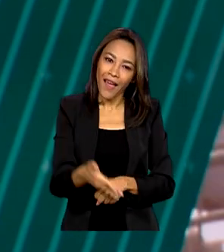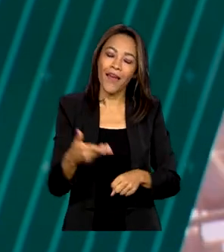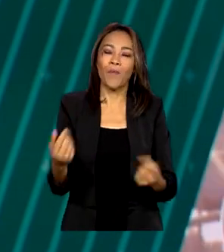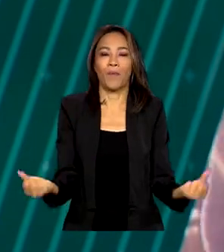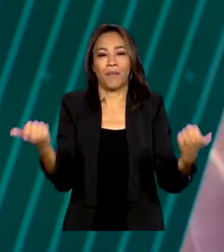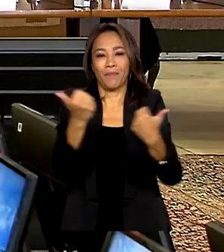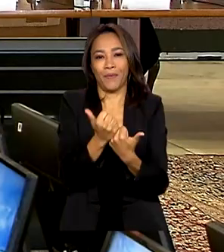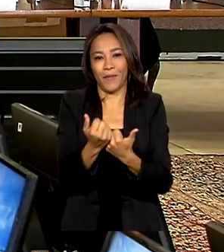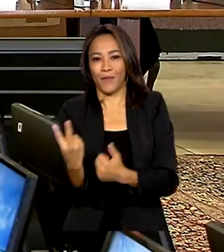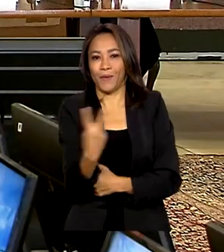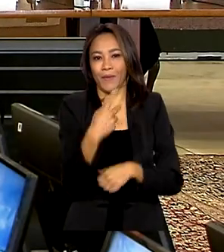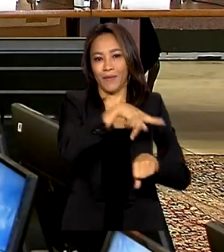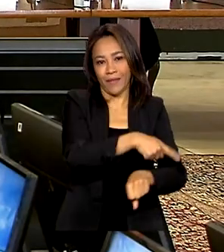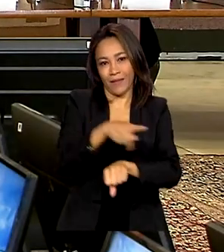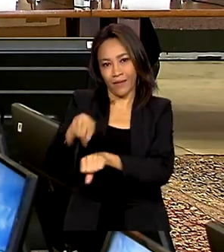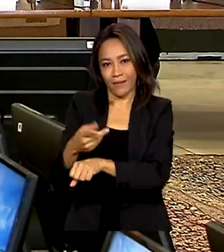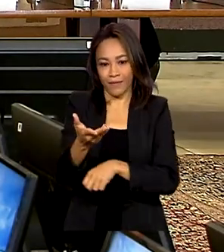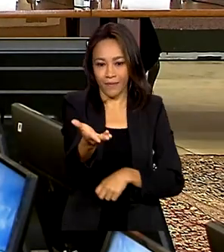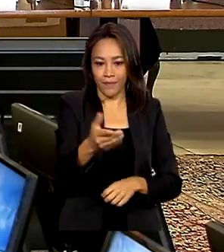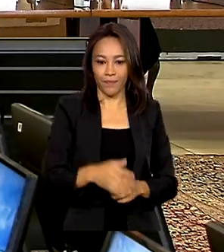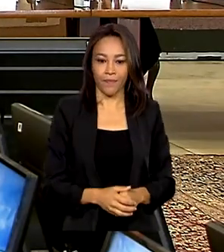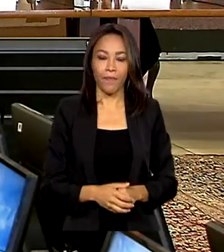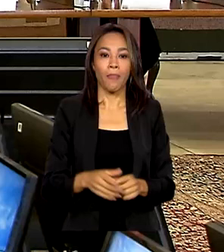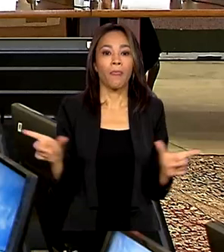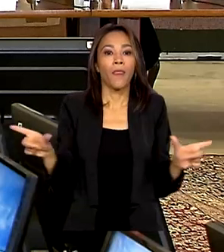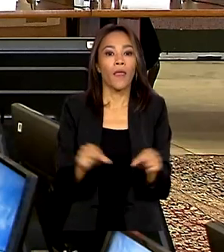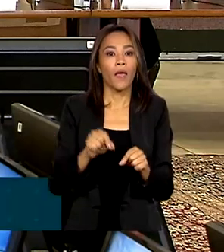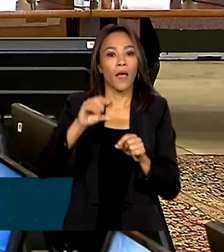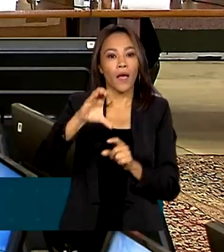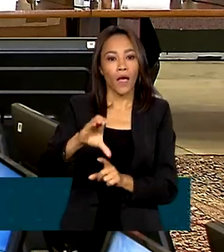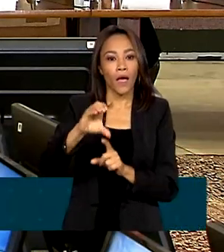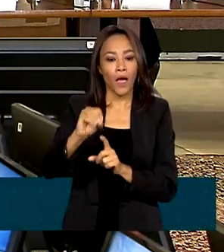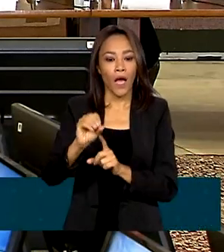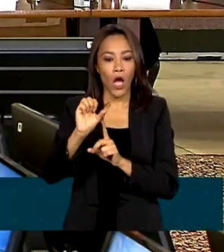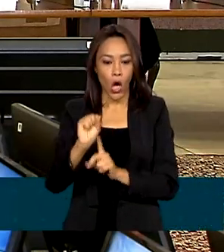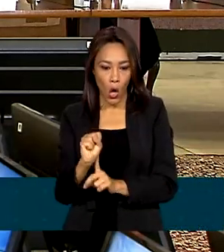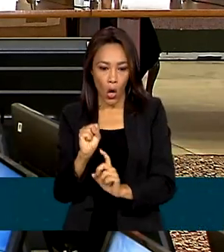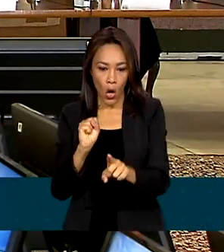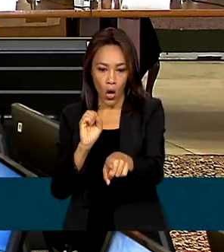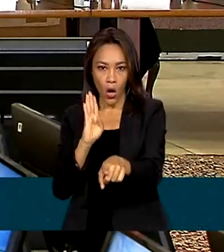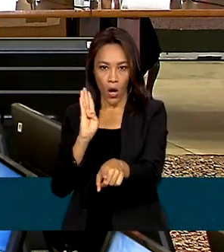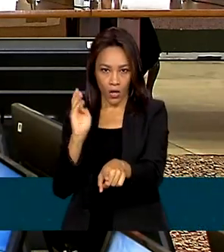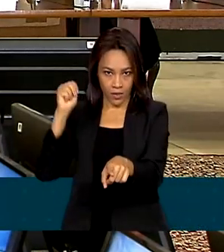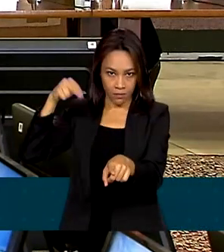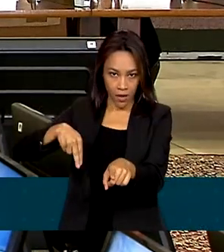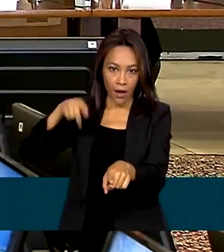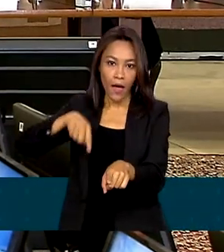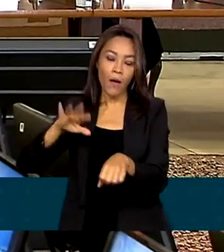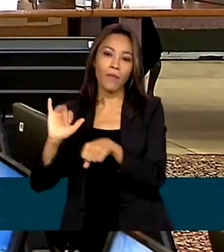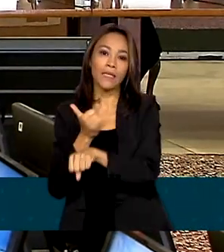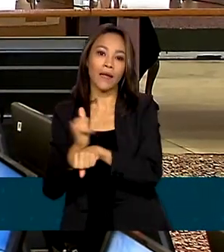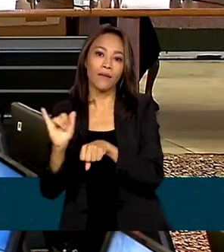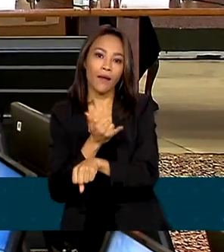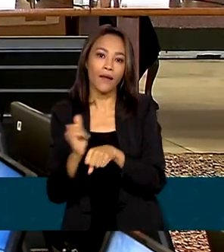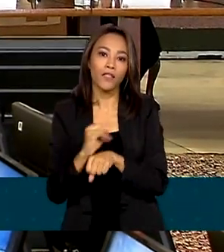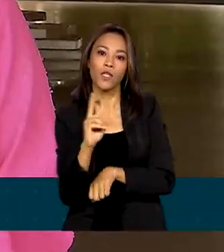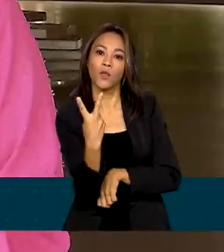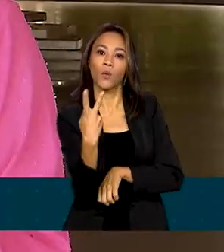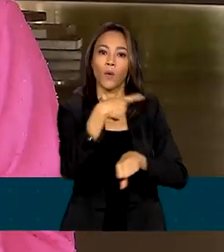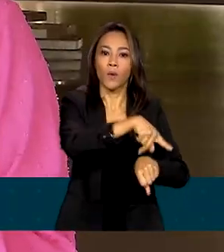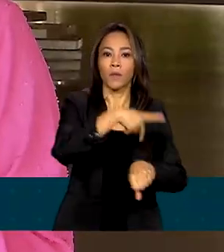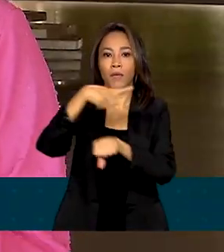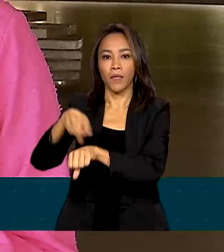Cooperação. A COSBAN é o principal mecanismo de diálogo regular entre o Brasil e a China.